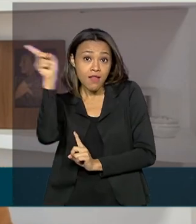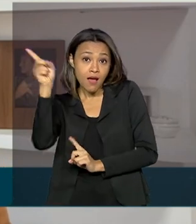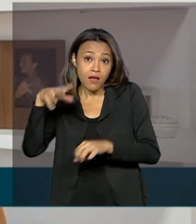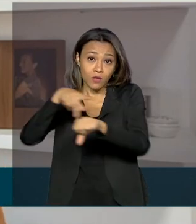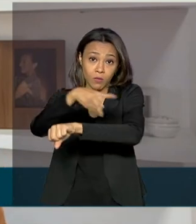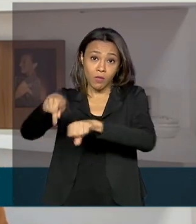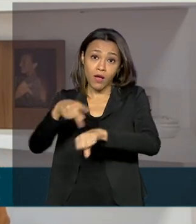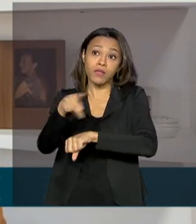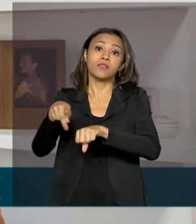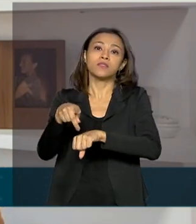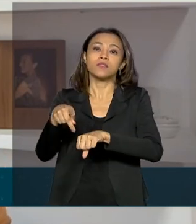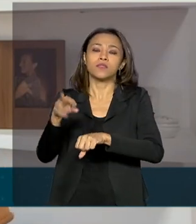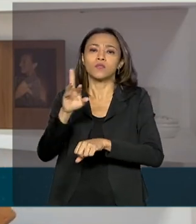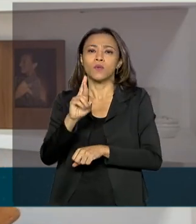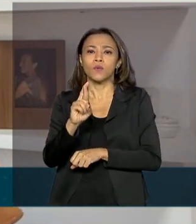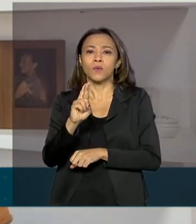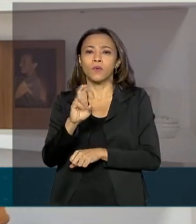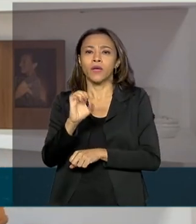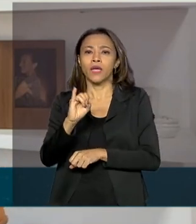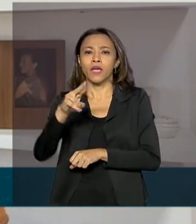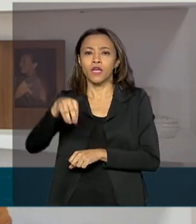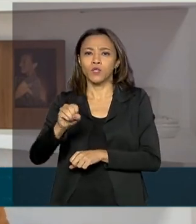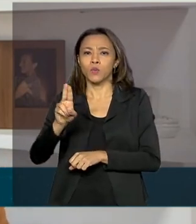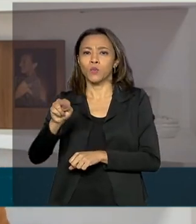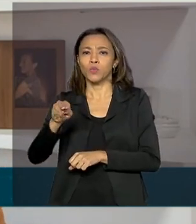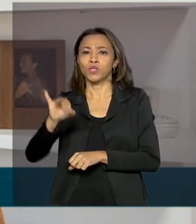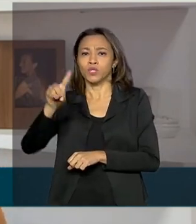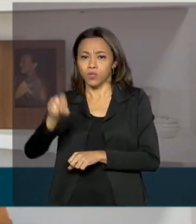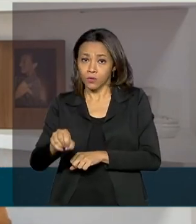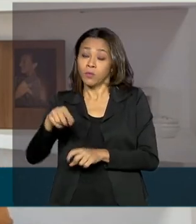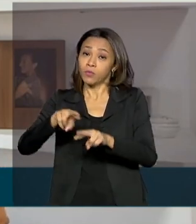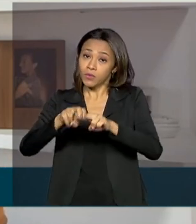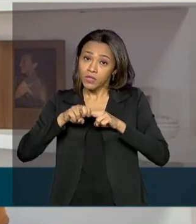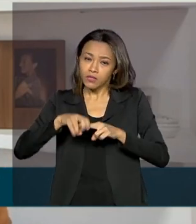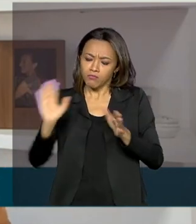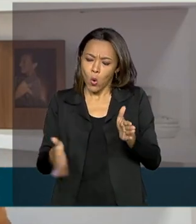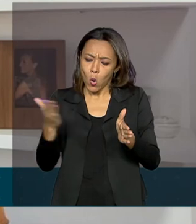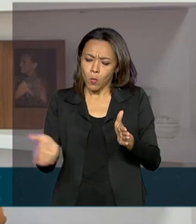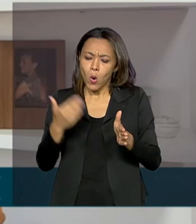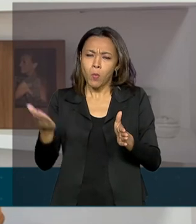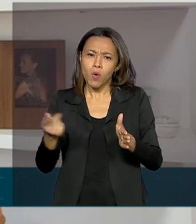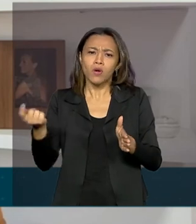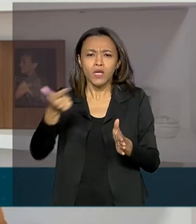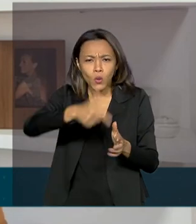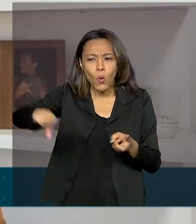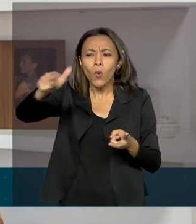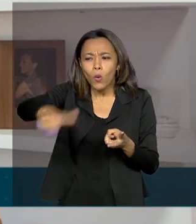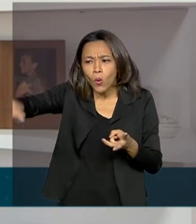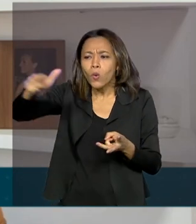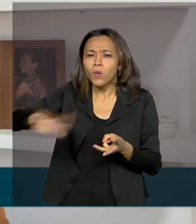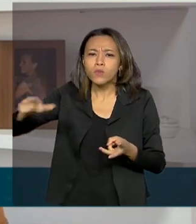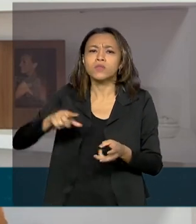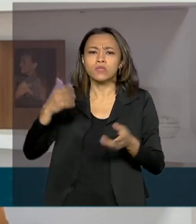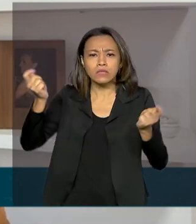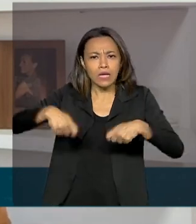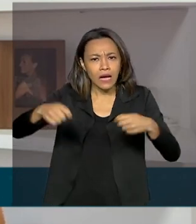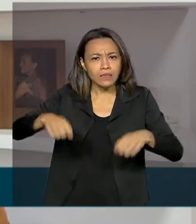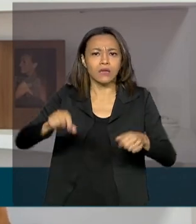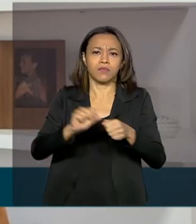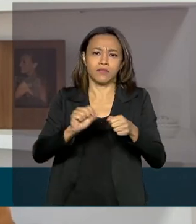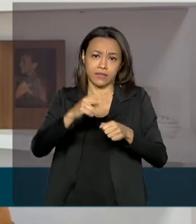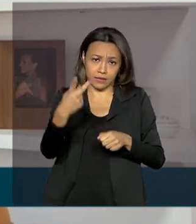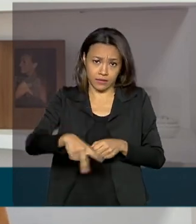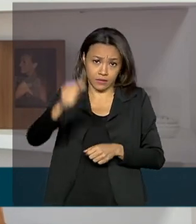Com isso, a produção vai ser mais ágil e outros produtos poderão ser desenvolvidos aqui no